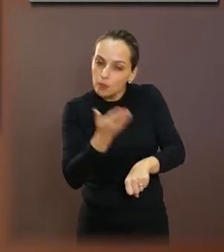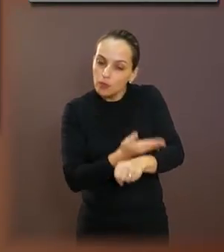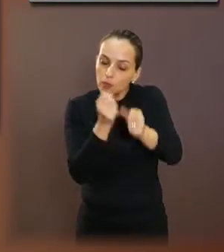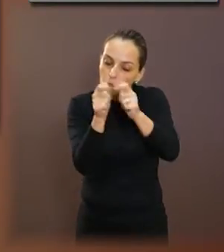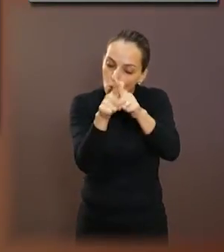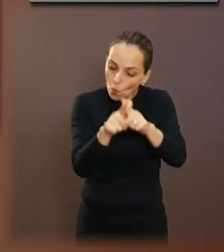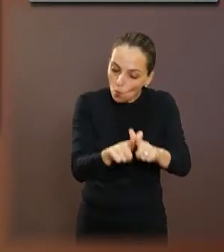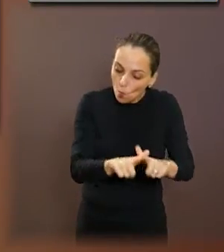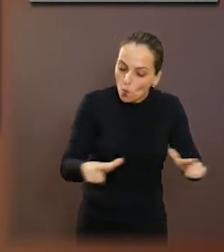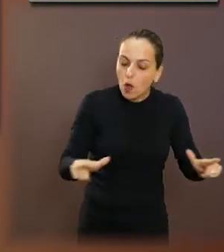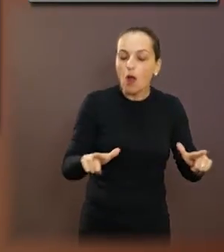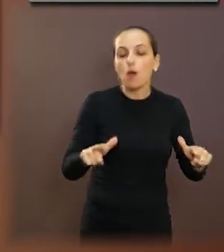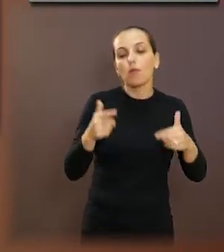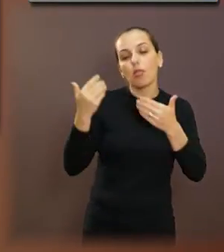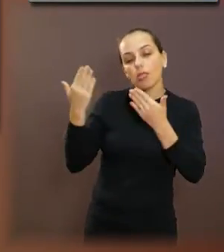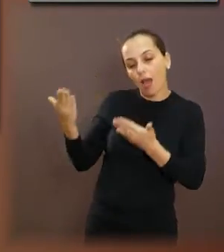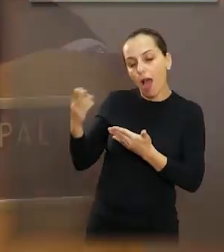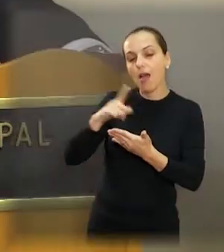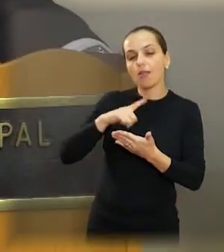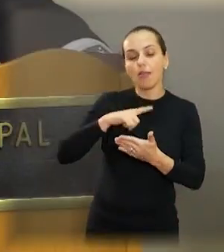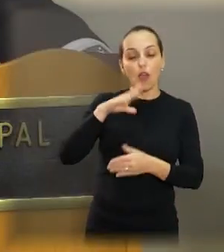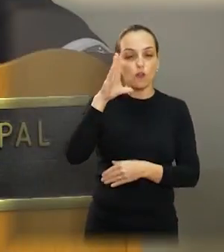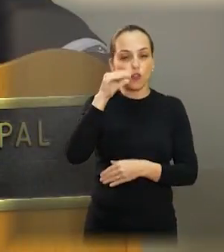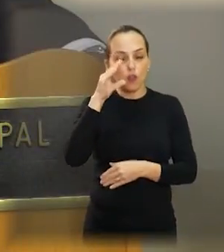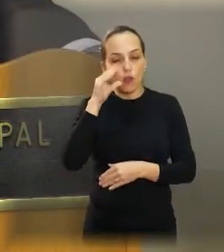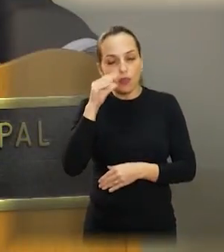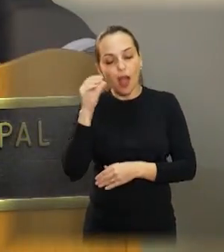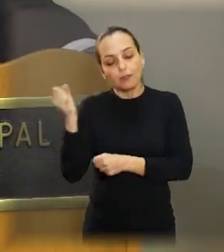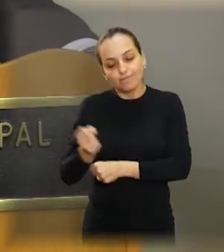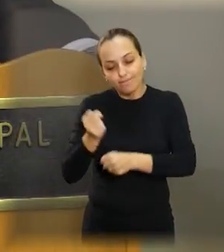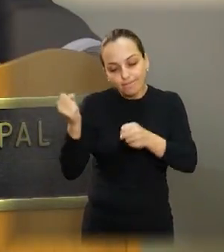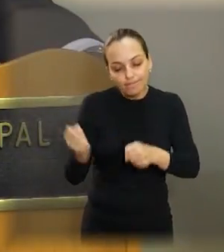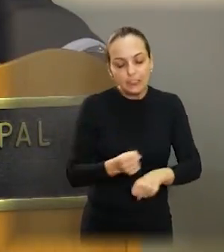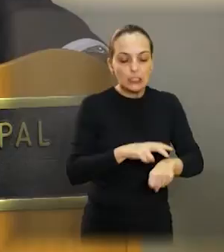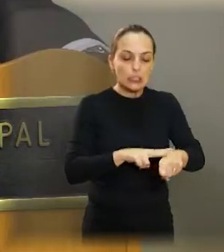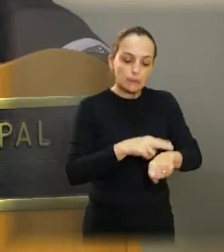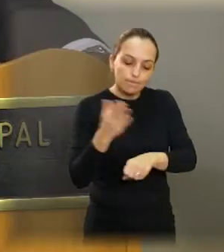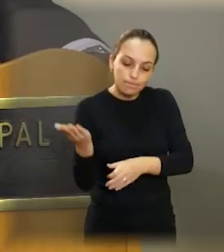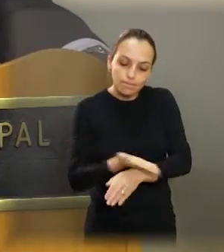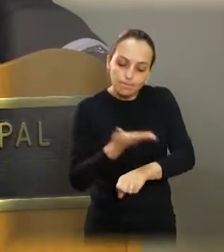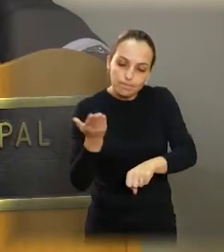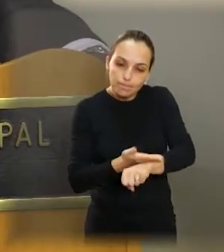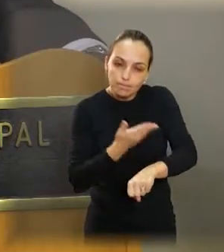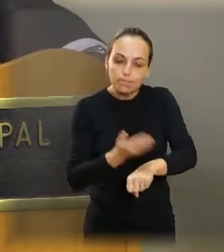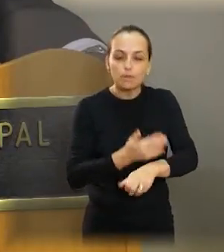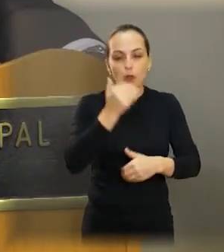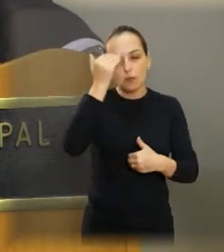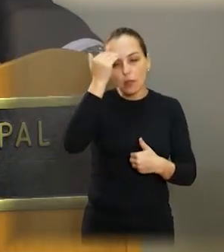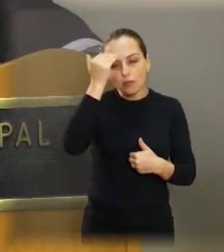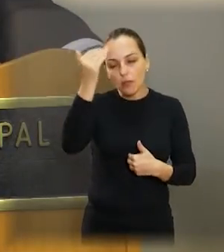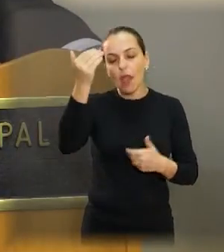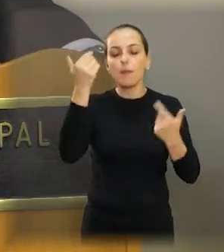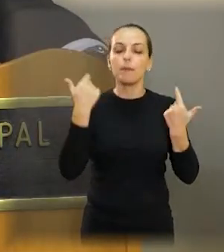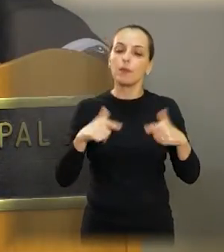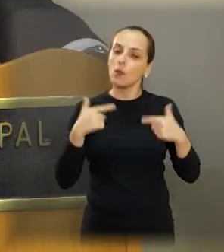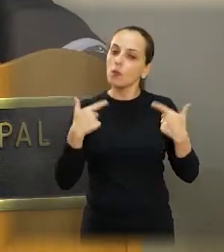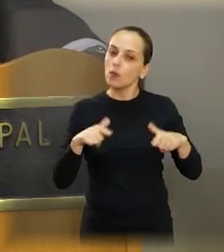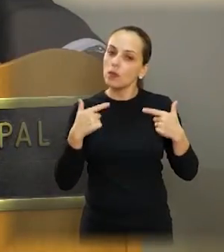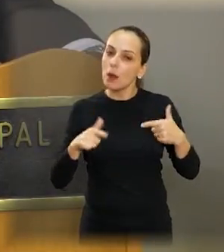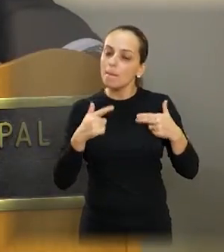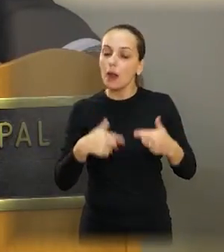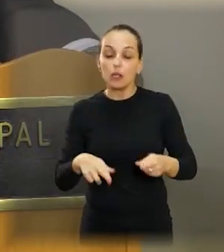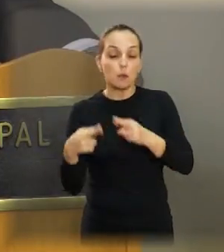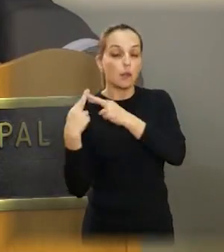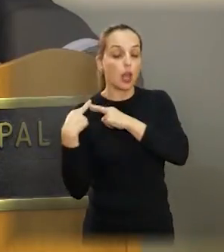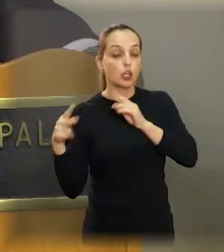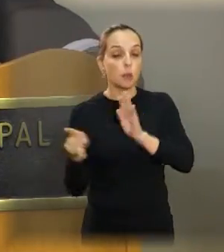funcionários da Florestan, quero parabenizar e agradecer muito o trabalho deles, que é um trabalho muito constante, um trabalho de responsabilidade